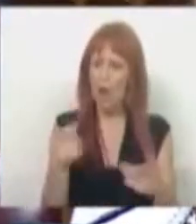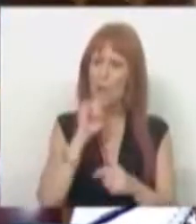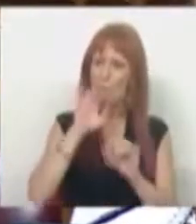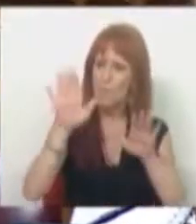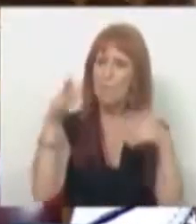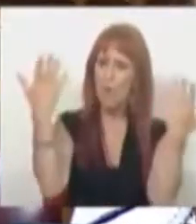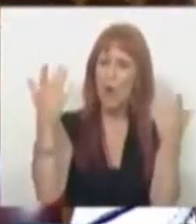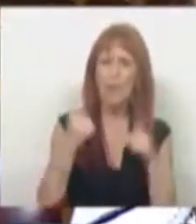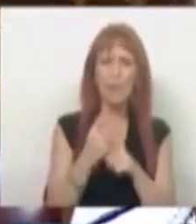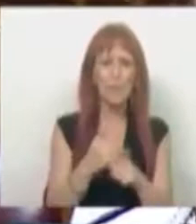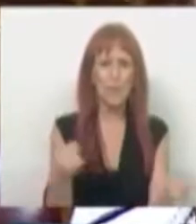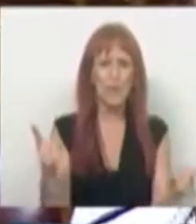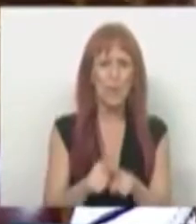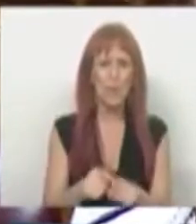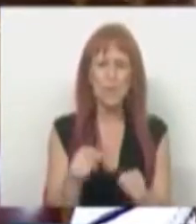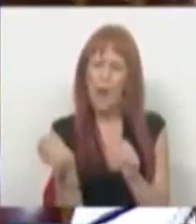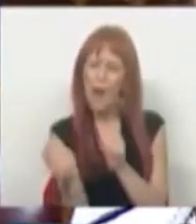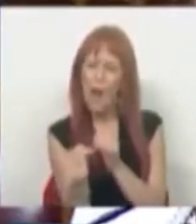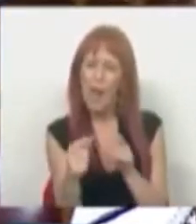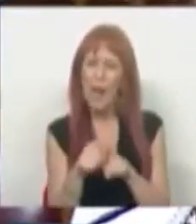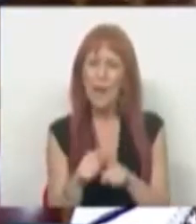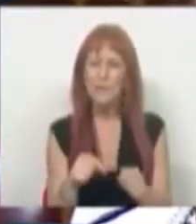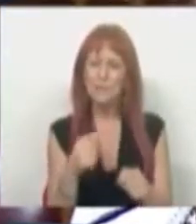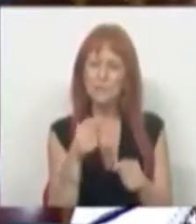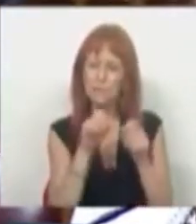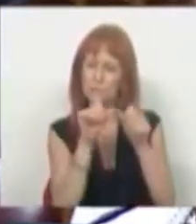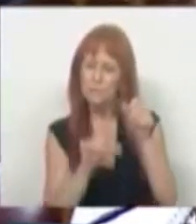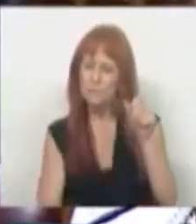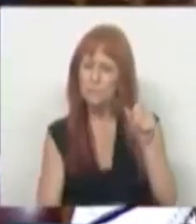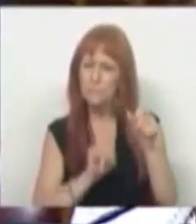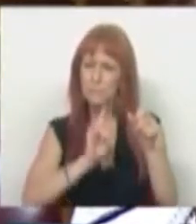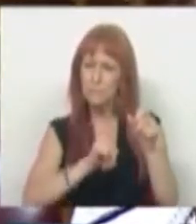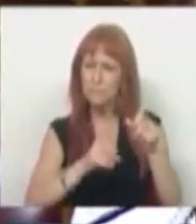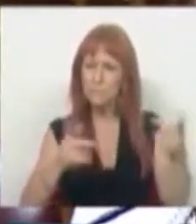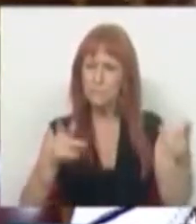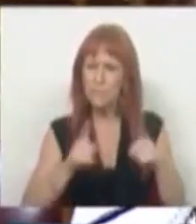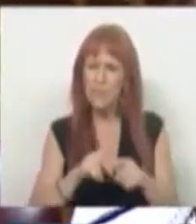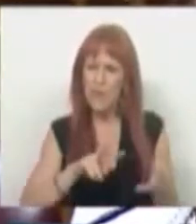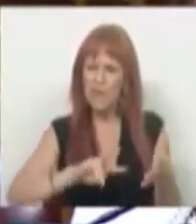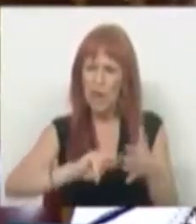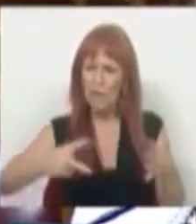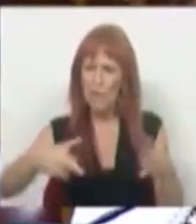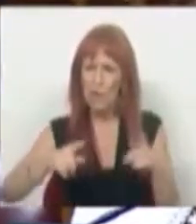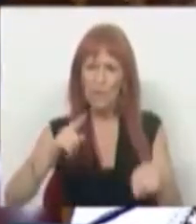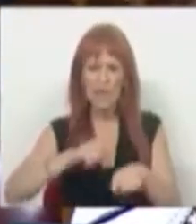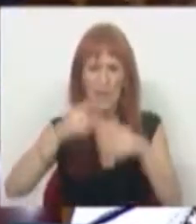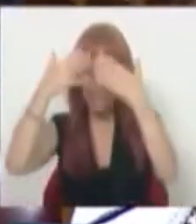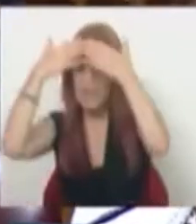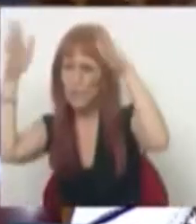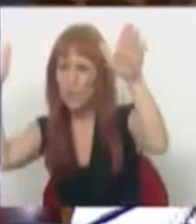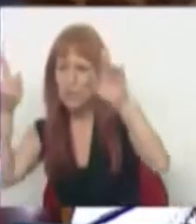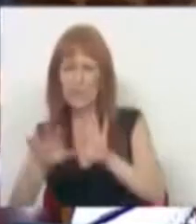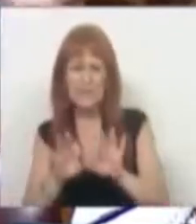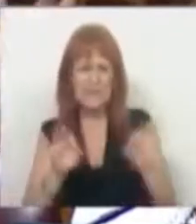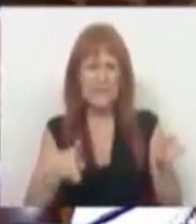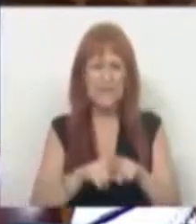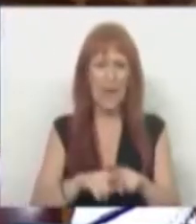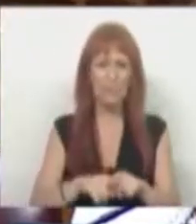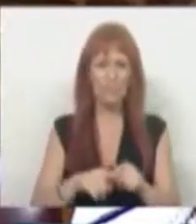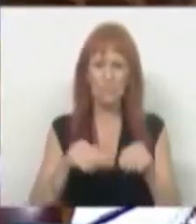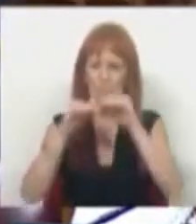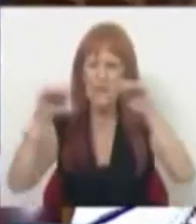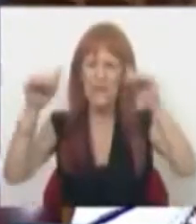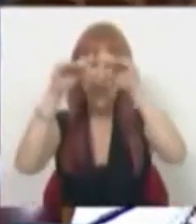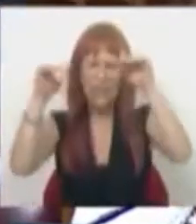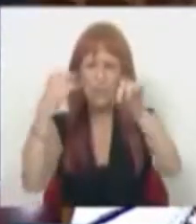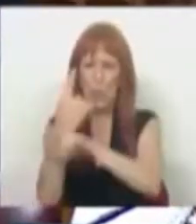fazer. Porque há um implícito nessa menção de que as reformas em democracia não sejam categorialmente